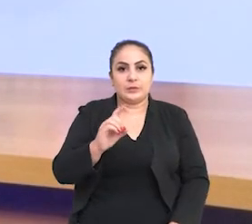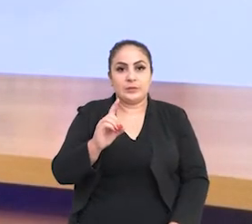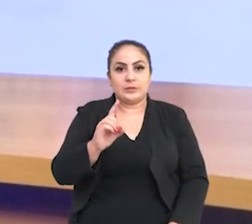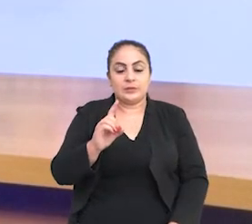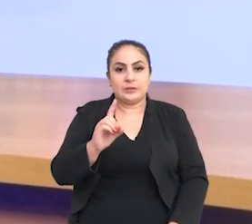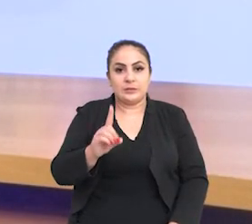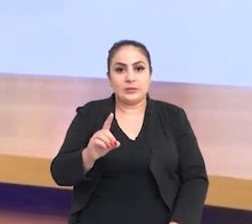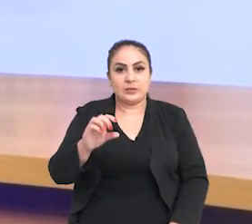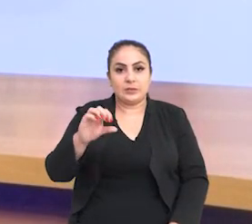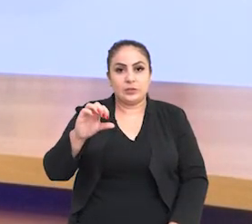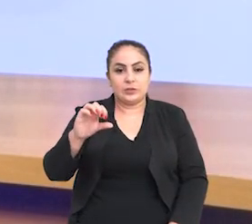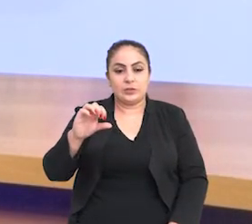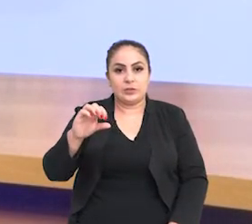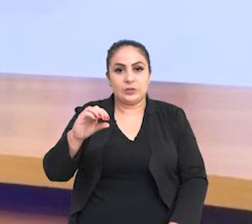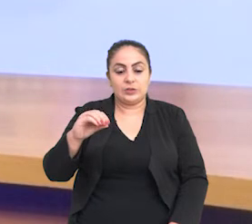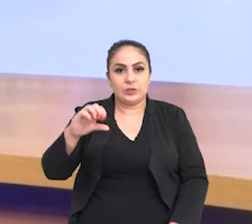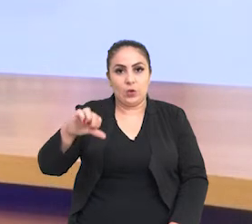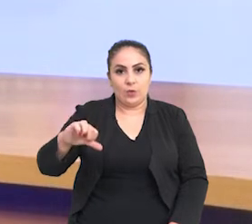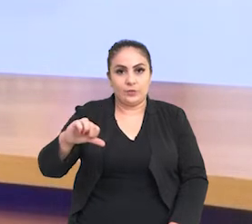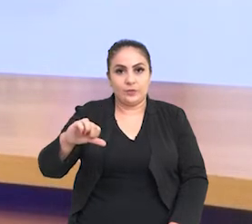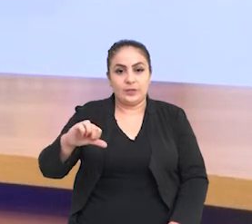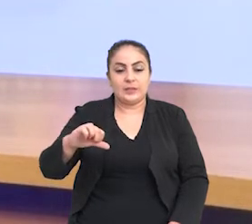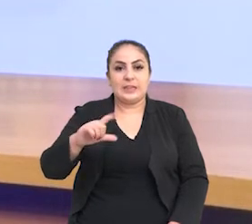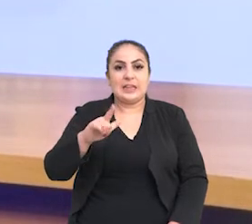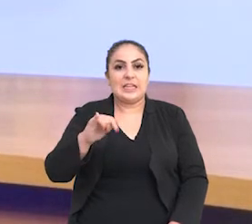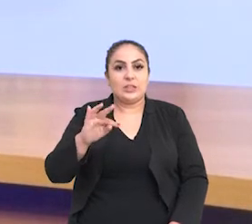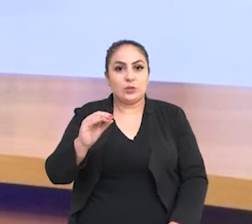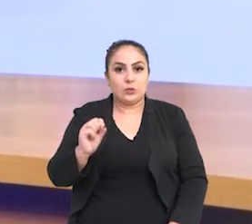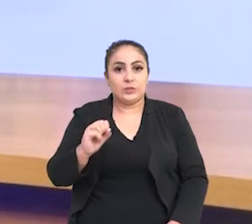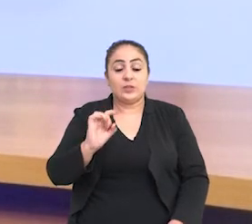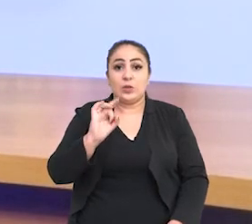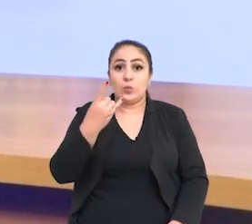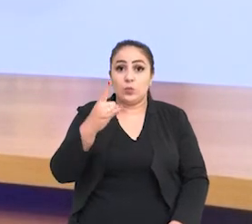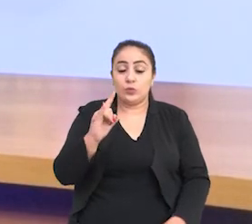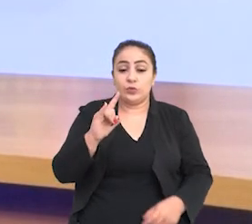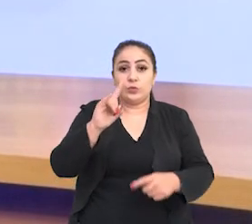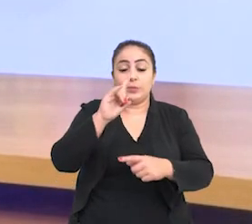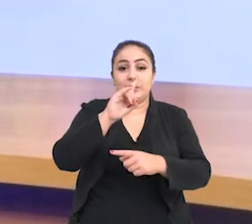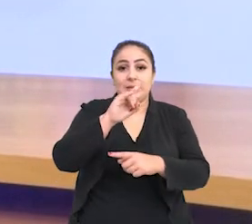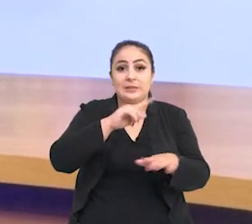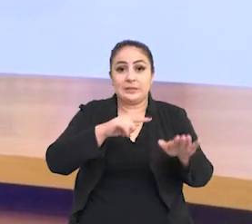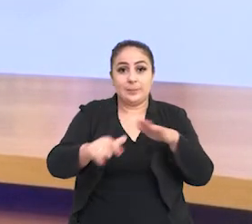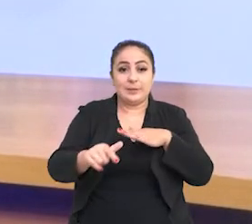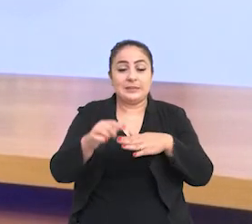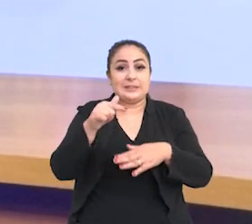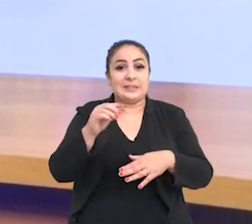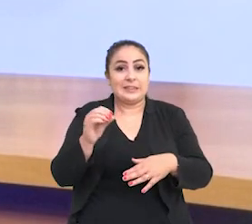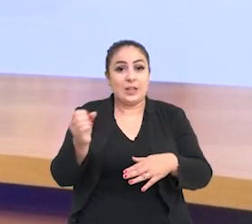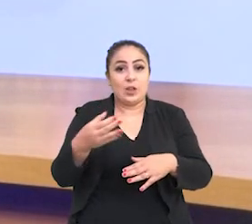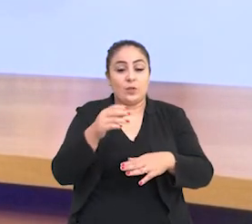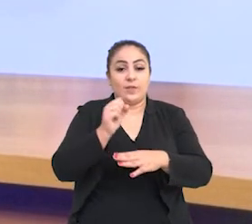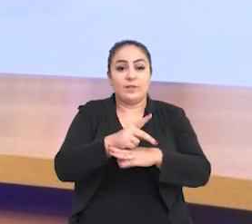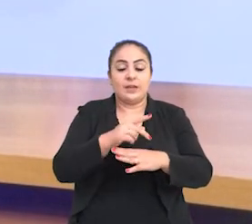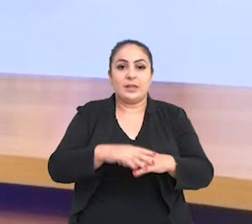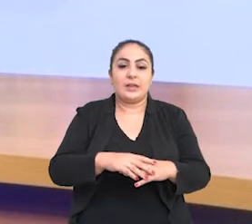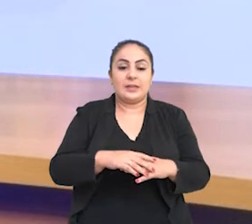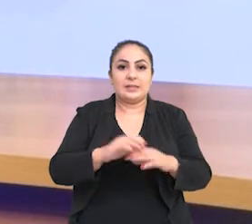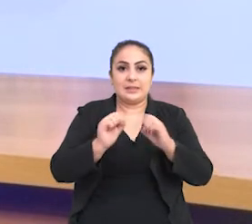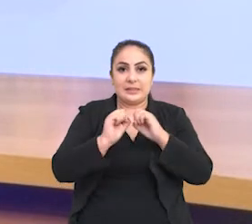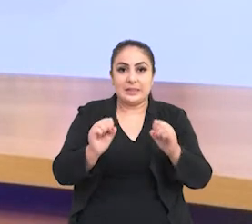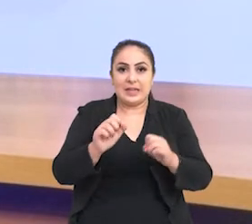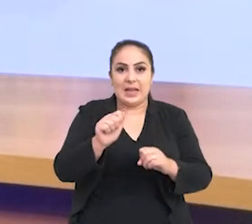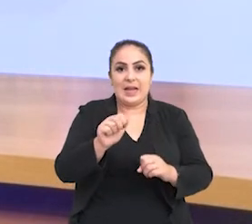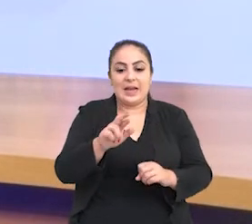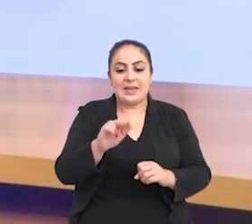.109 leitos. Só na última semana foram 70 novas vagas. A secretária Arita